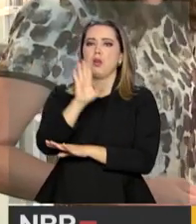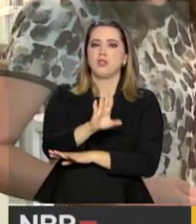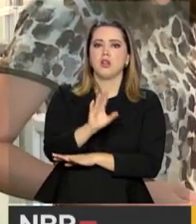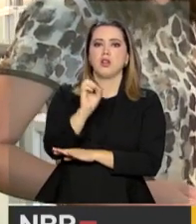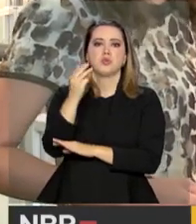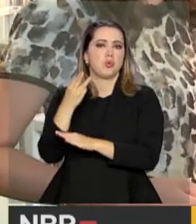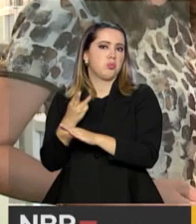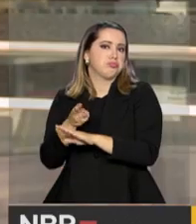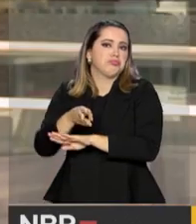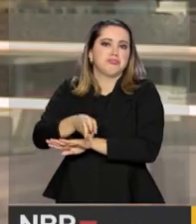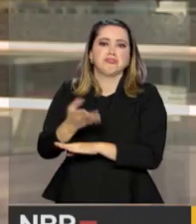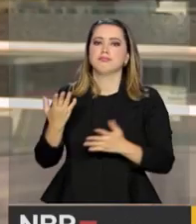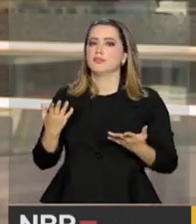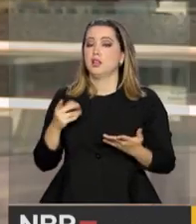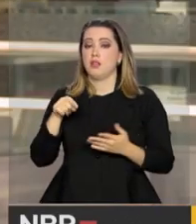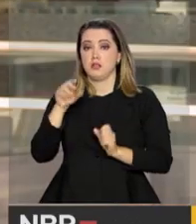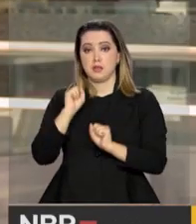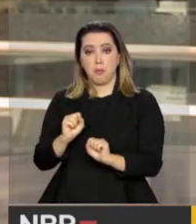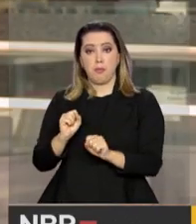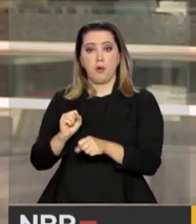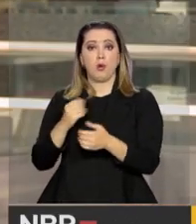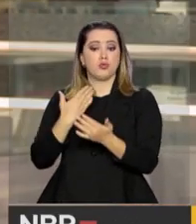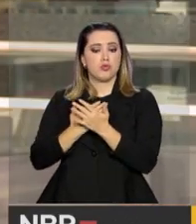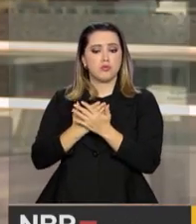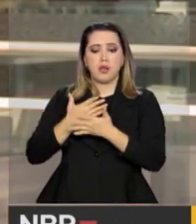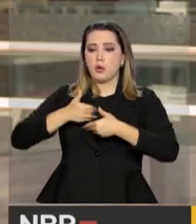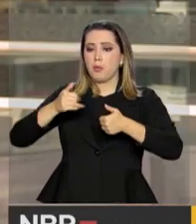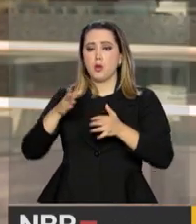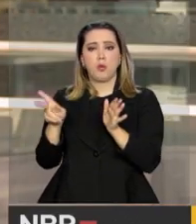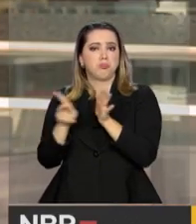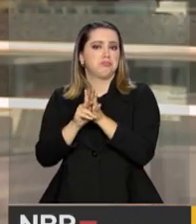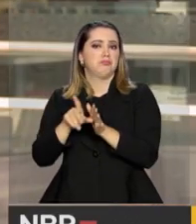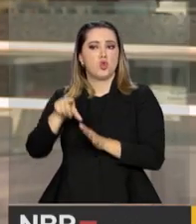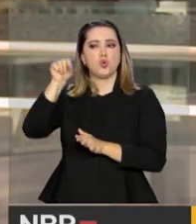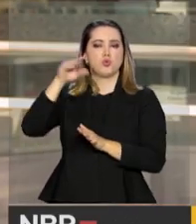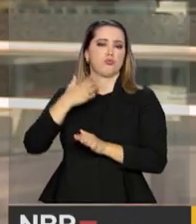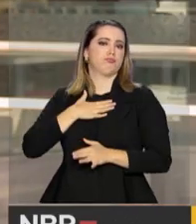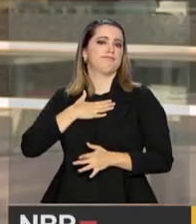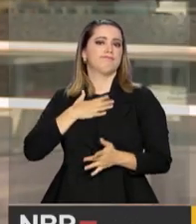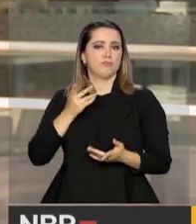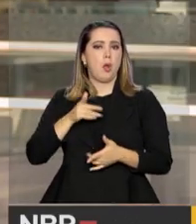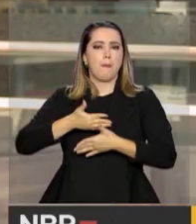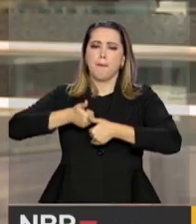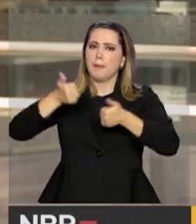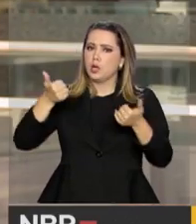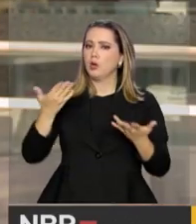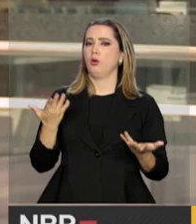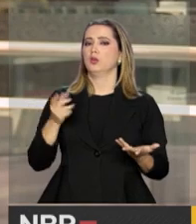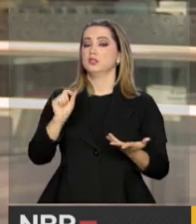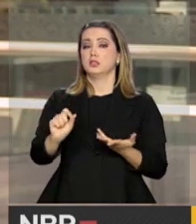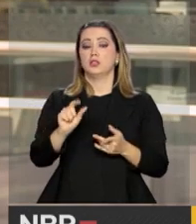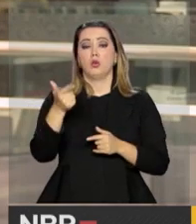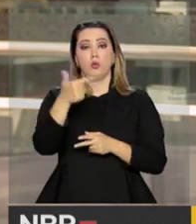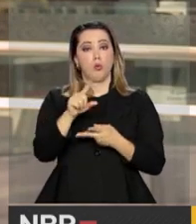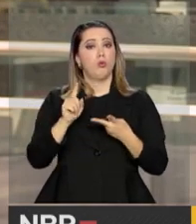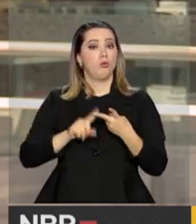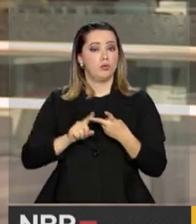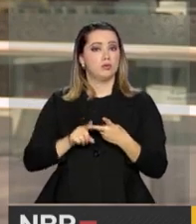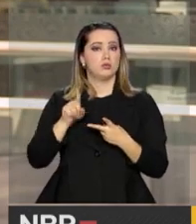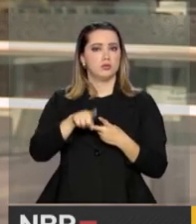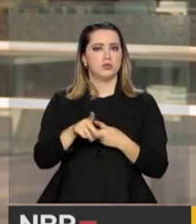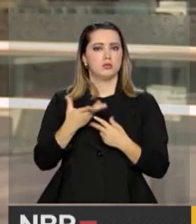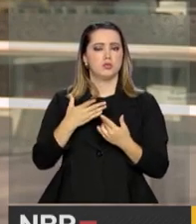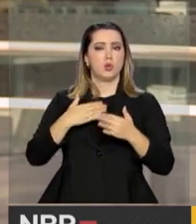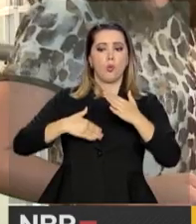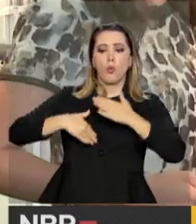madrugada. madrugada. Então, se você pode estudar no melhor tempo seu, com certeza você vai ter o melhor rendimento. Outro fato é estar